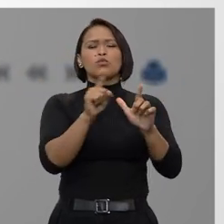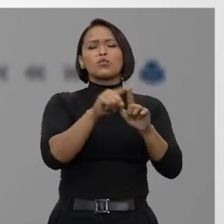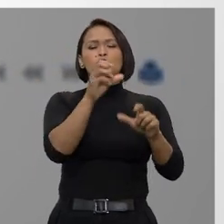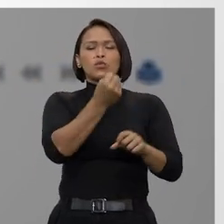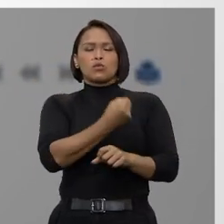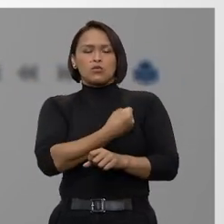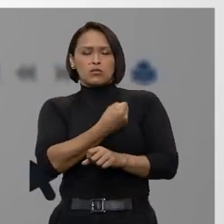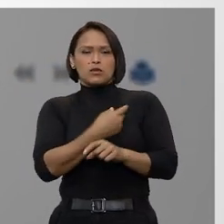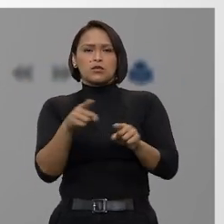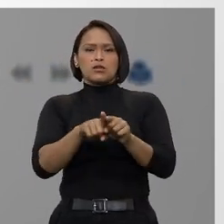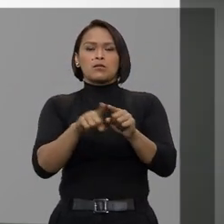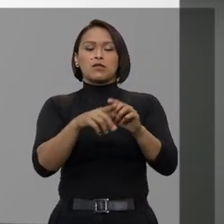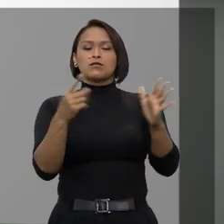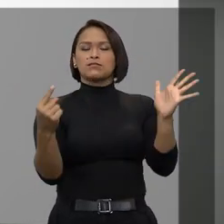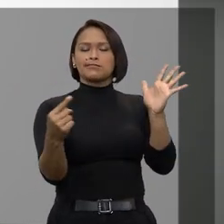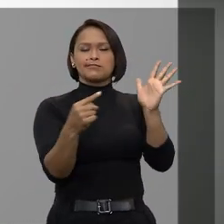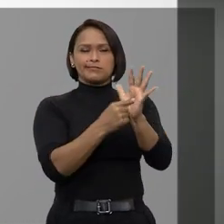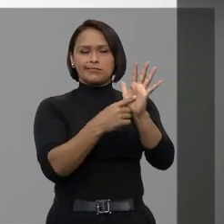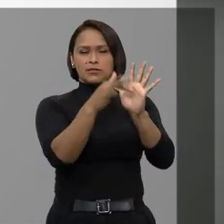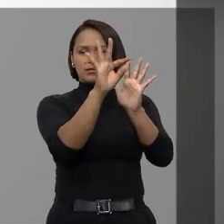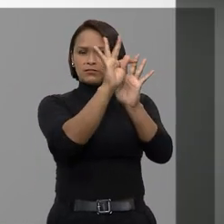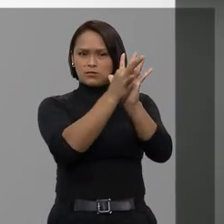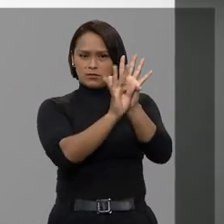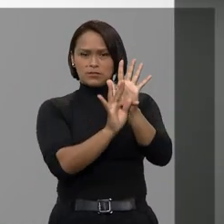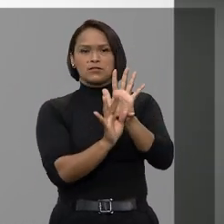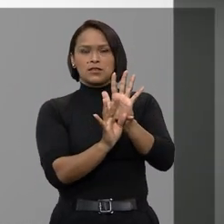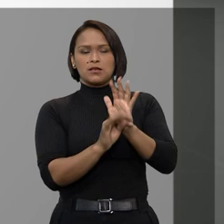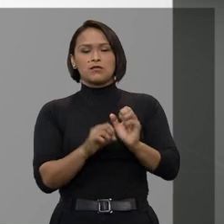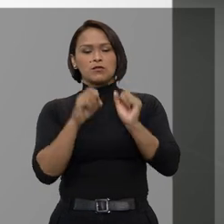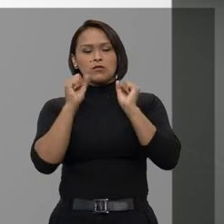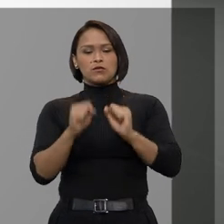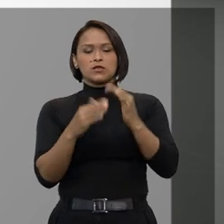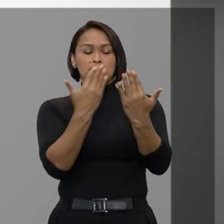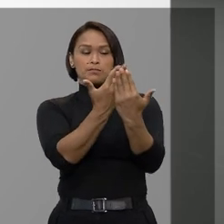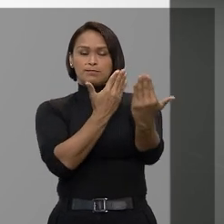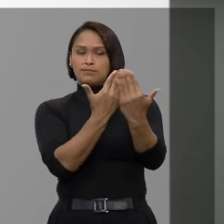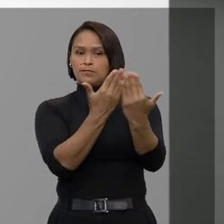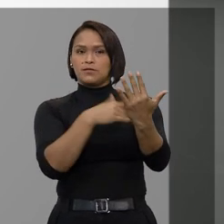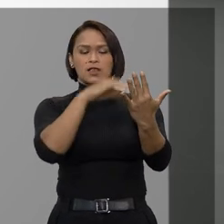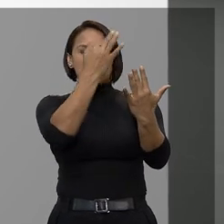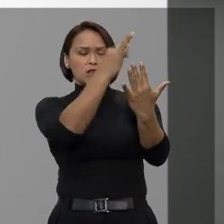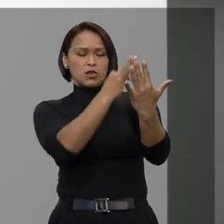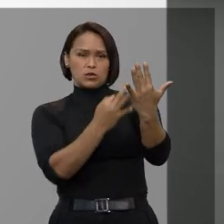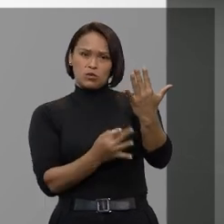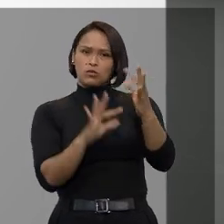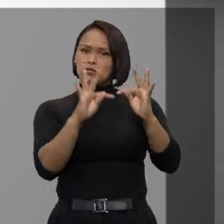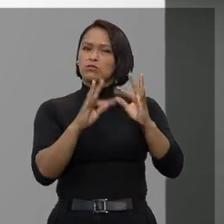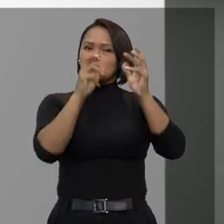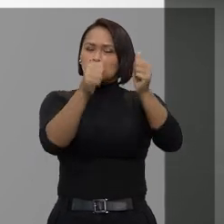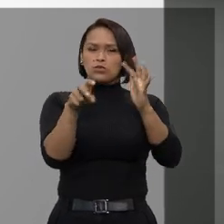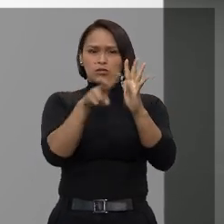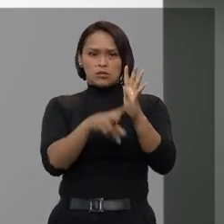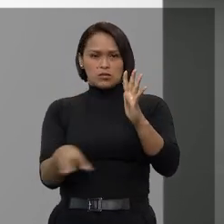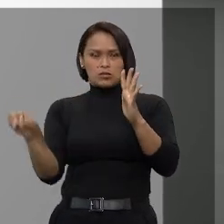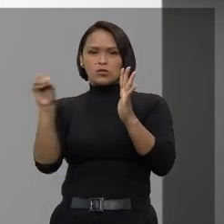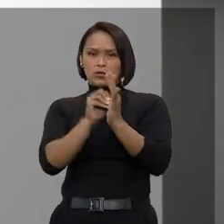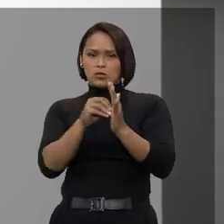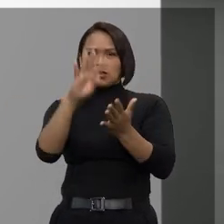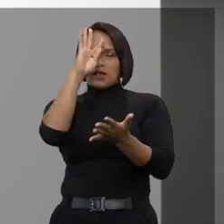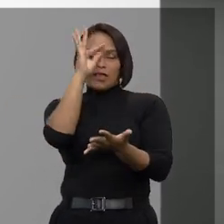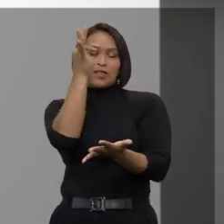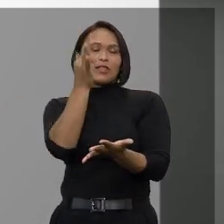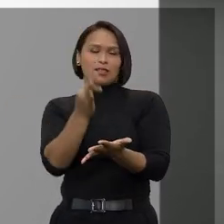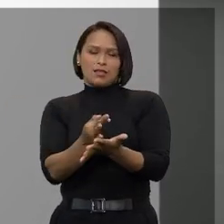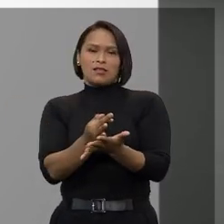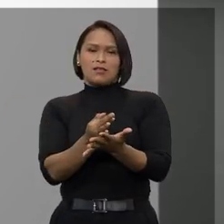direito e do tema tratado. Clicando no texto, você tem acesso ao espelho da súmula. Nessa tela são apresentadas